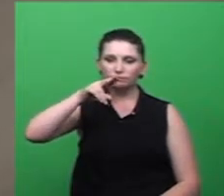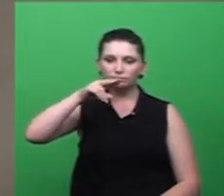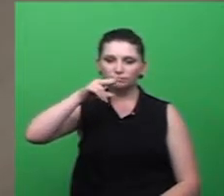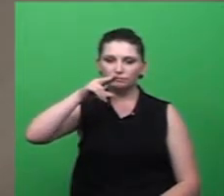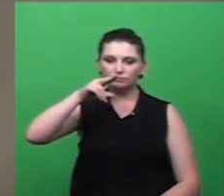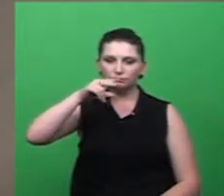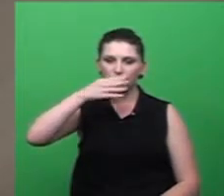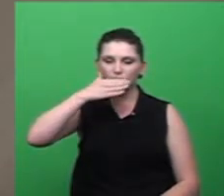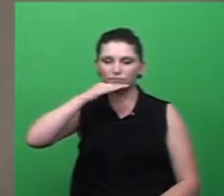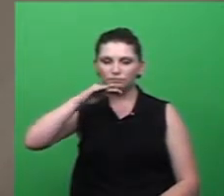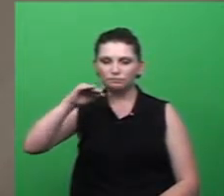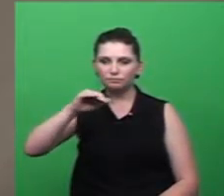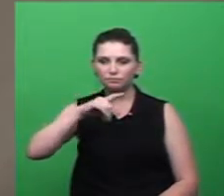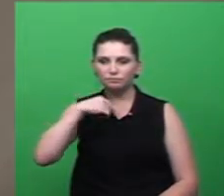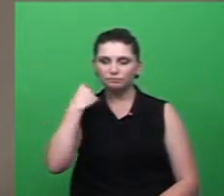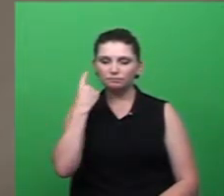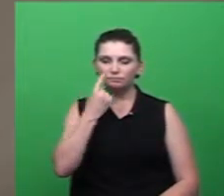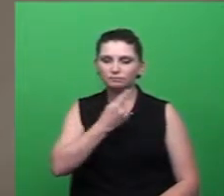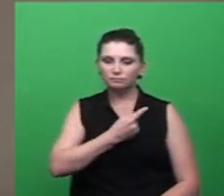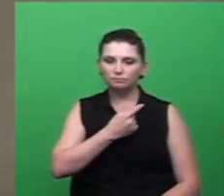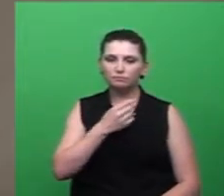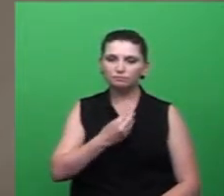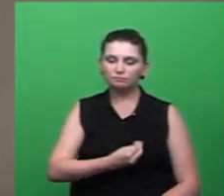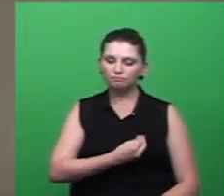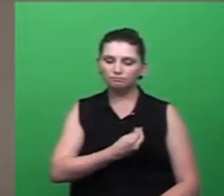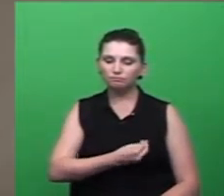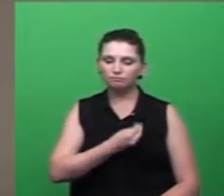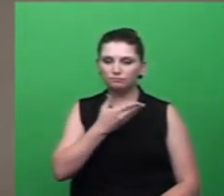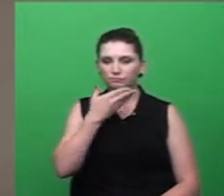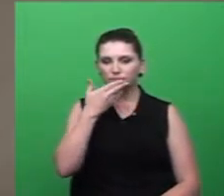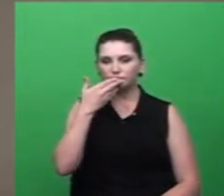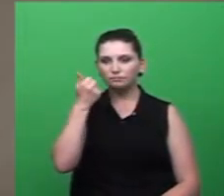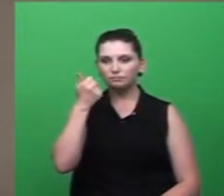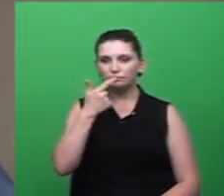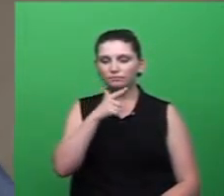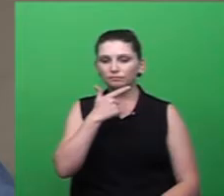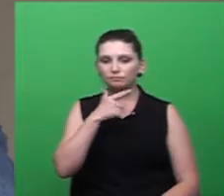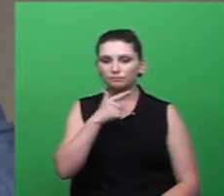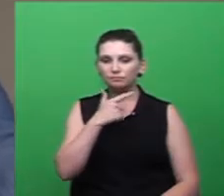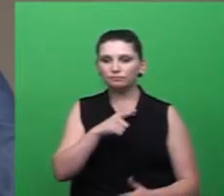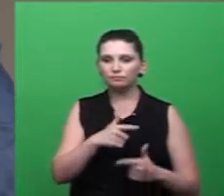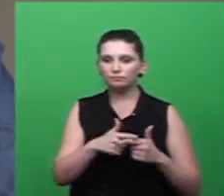eu acredito que nós não estaríamos vivenciando esse problema hoje, né.